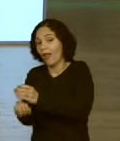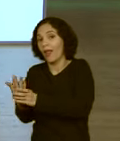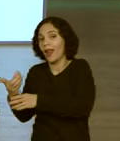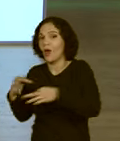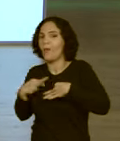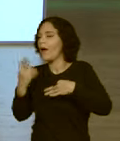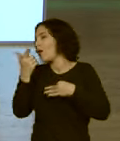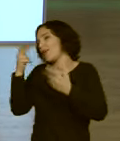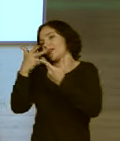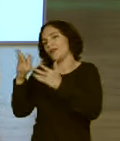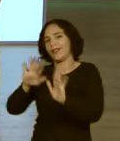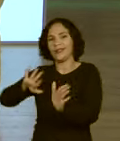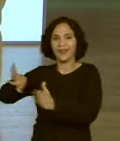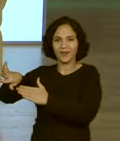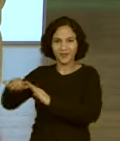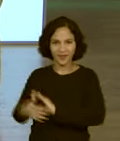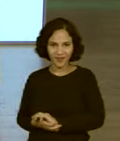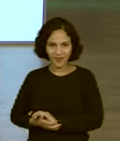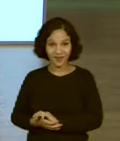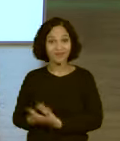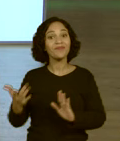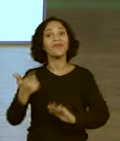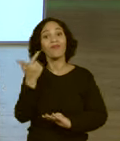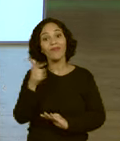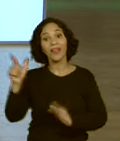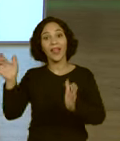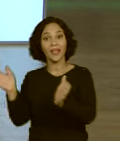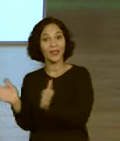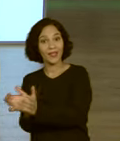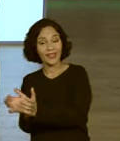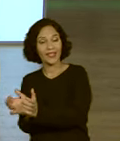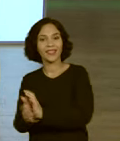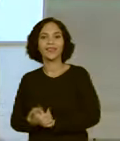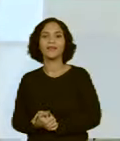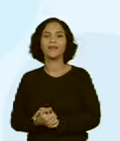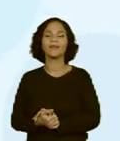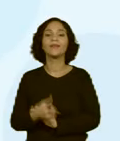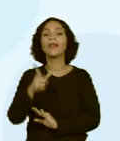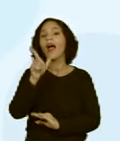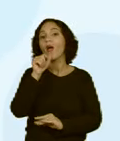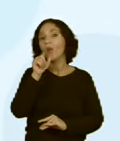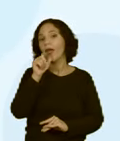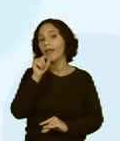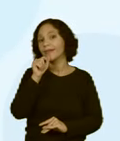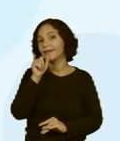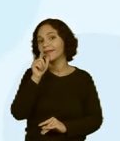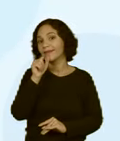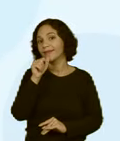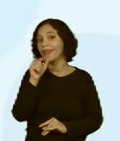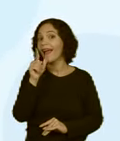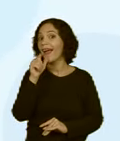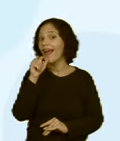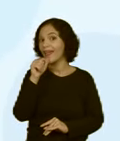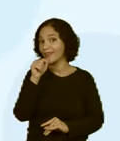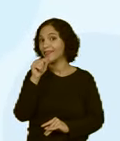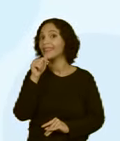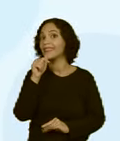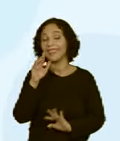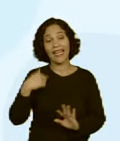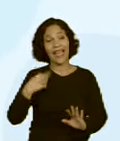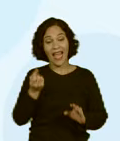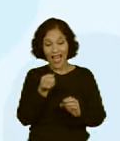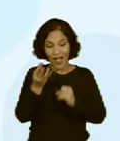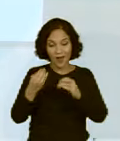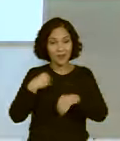que é uma outra história. Vamos em frente, próxima categoria, conta de água. Conta de água. Ah, algumas coisas aqui eu já dei